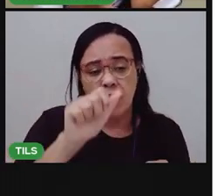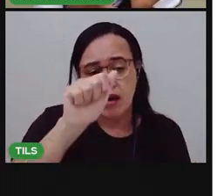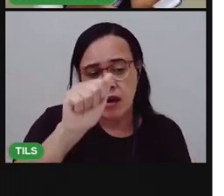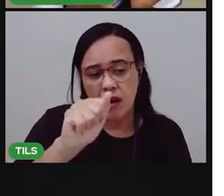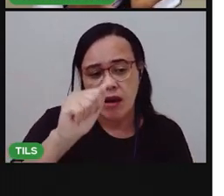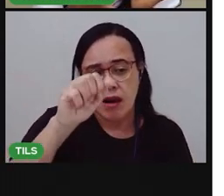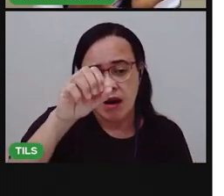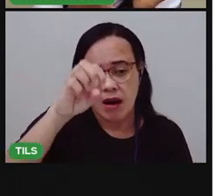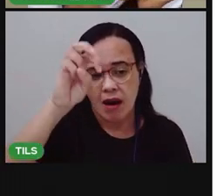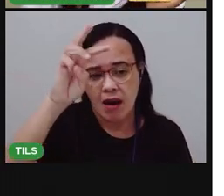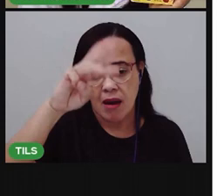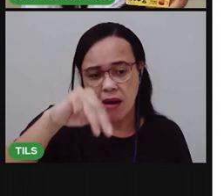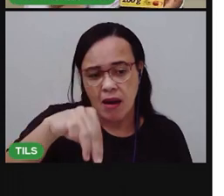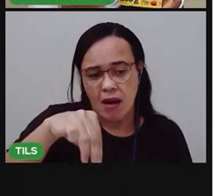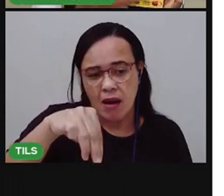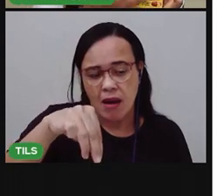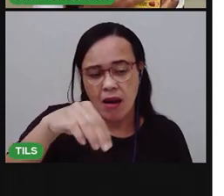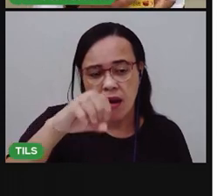milho.